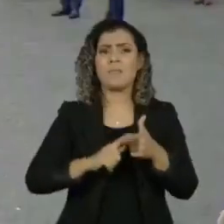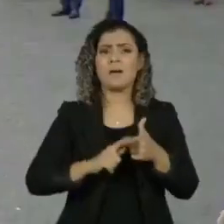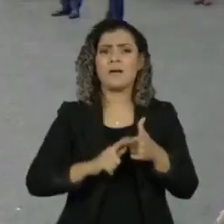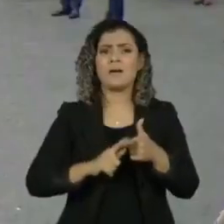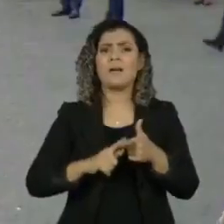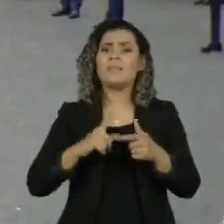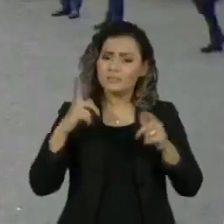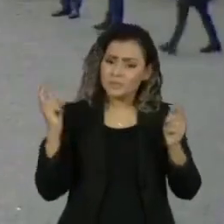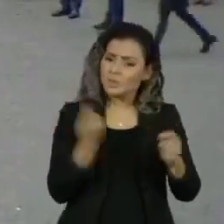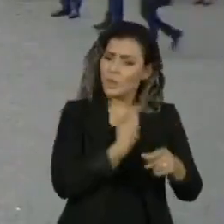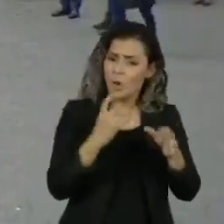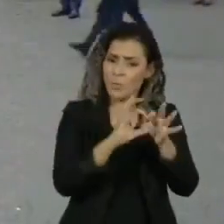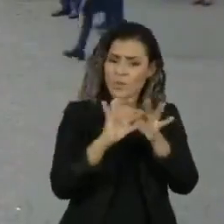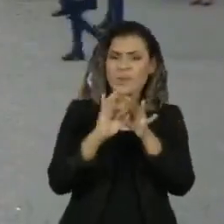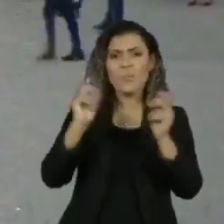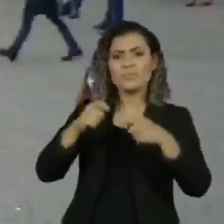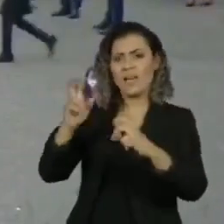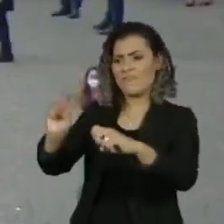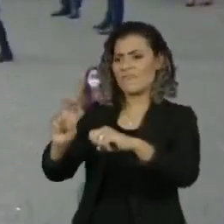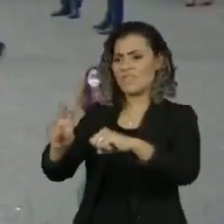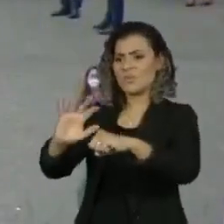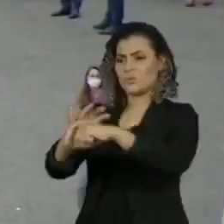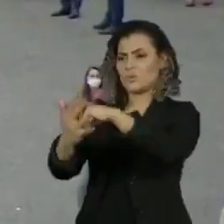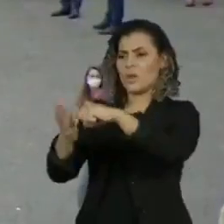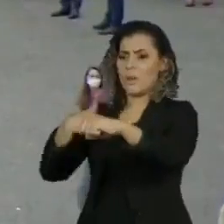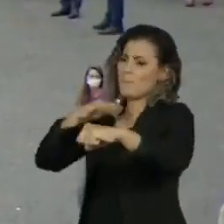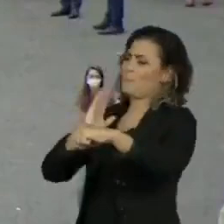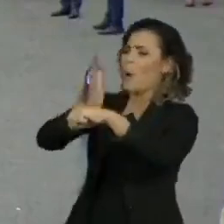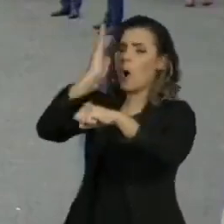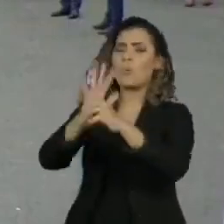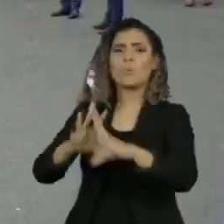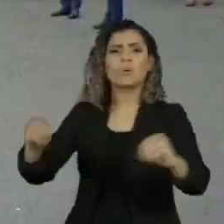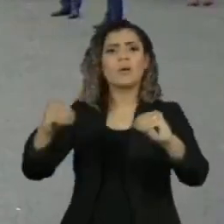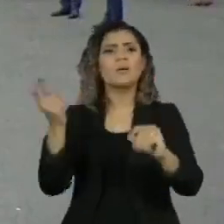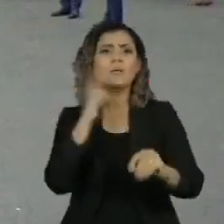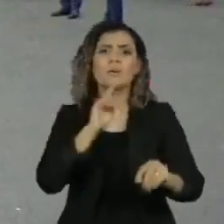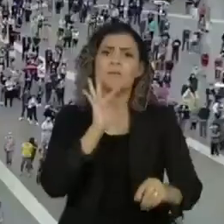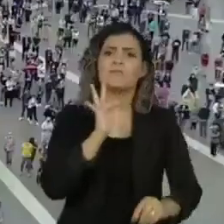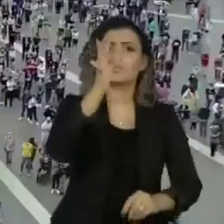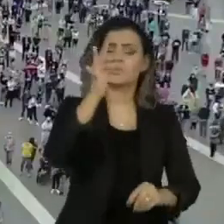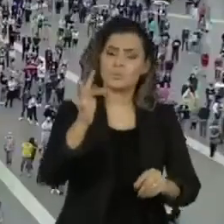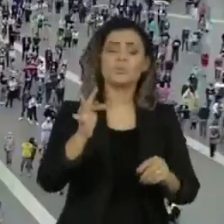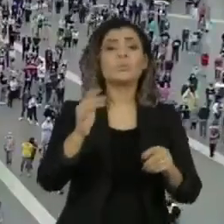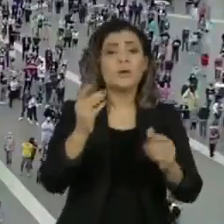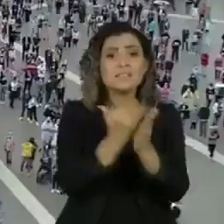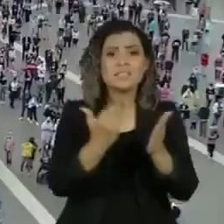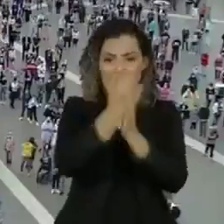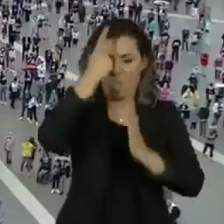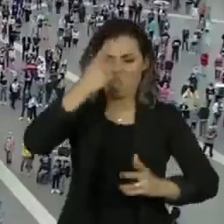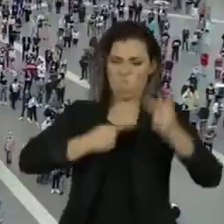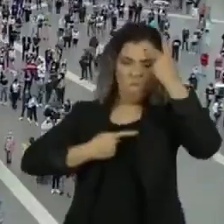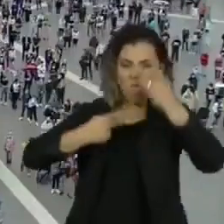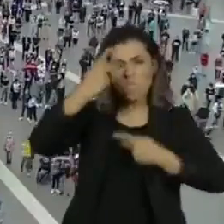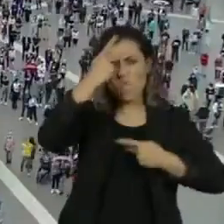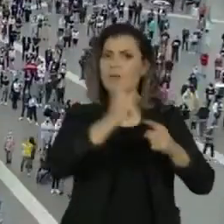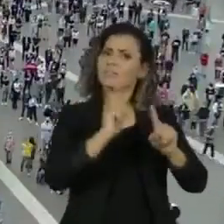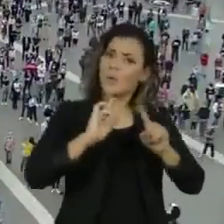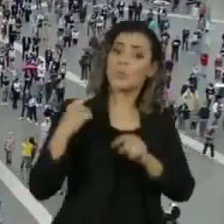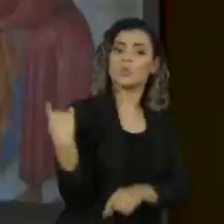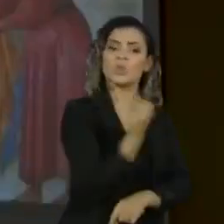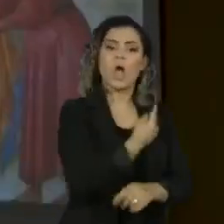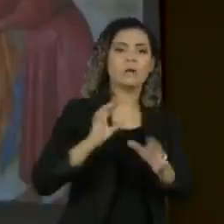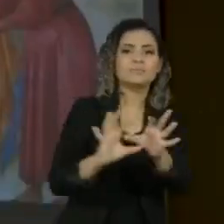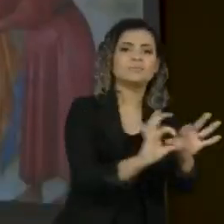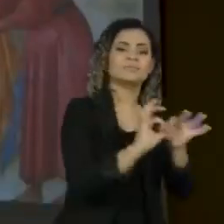Mas ele afirma que a pandemia pode ajudar a humanidade a repensar o futuro e trocar o exagero do eu pela grandeza do